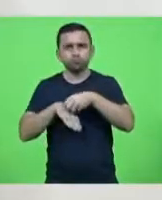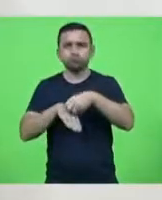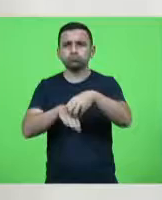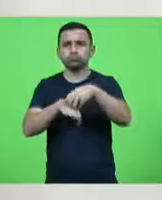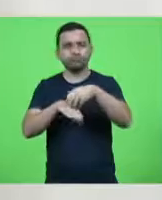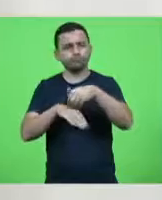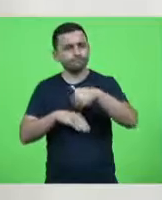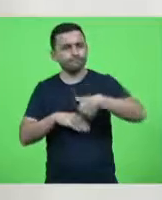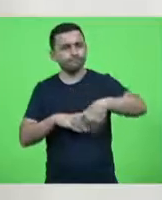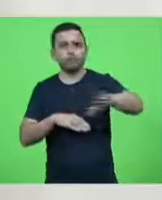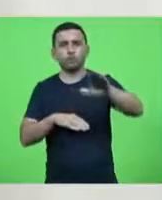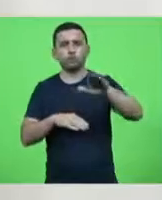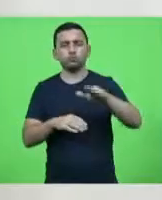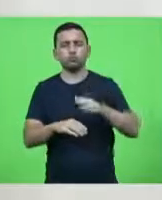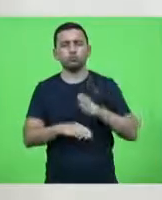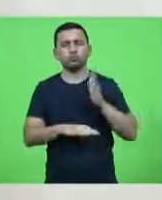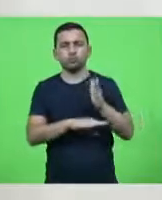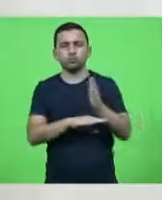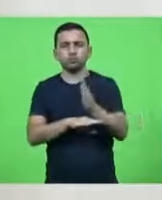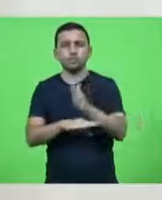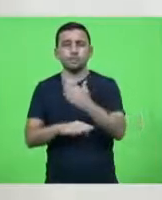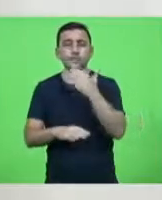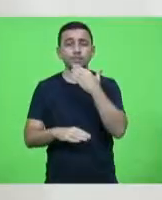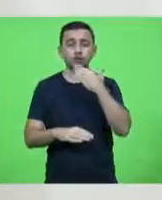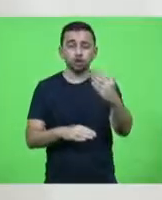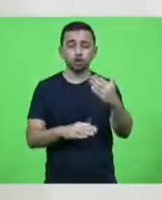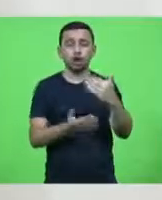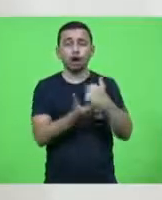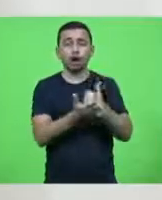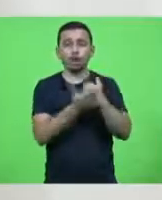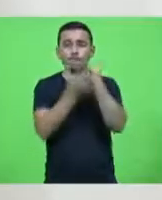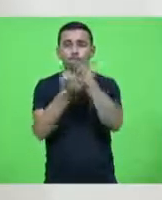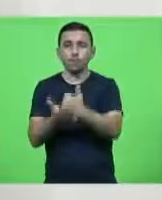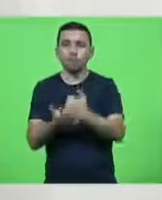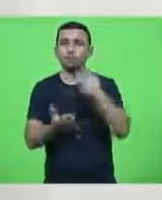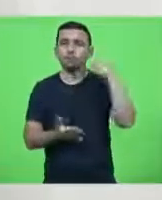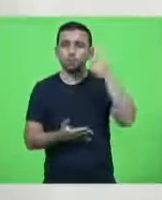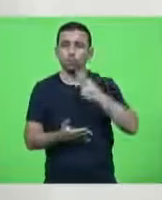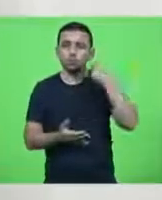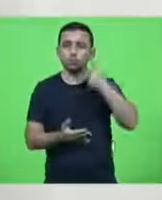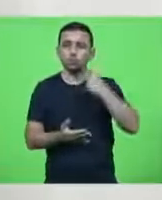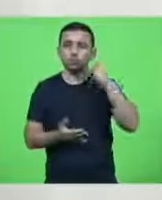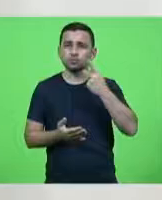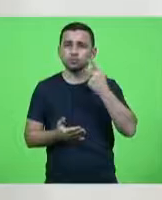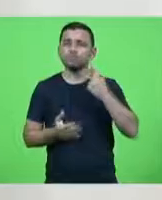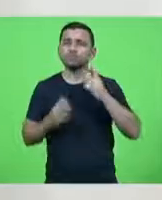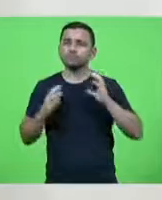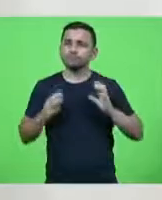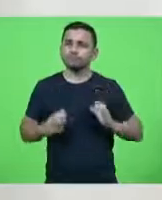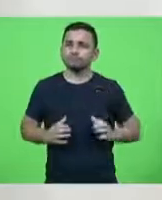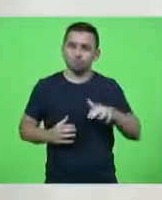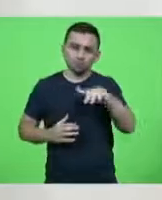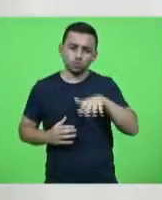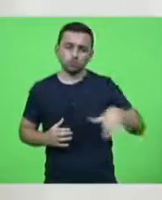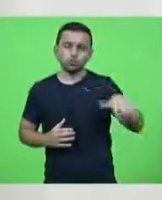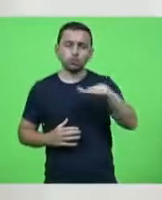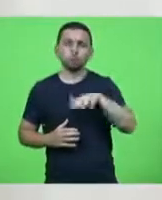para pedir apoio político ao cidadão da nossa região.